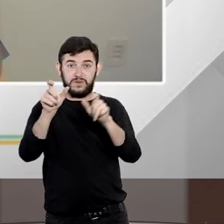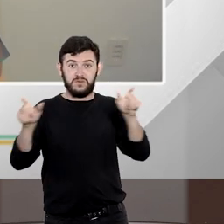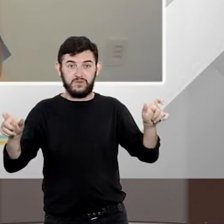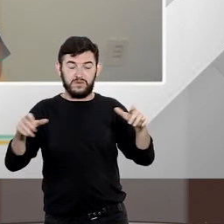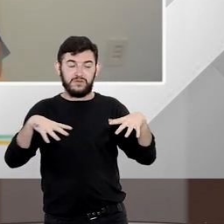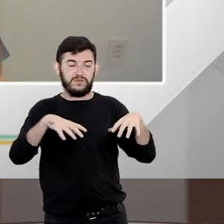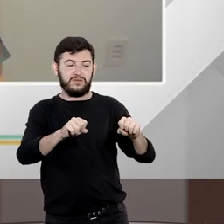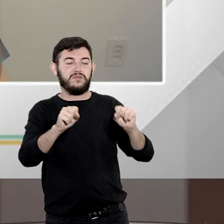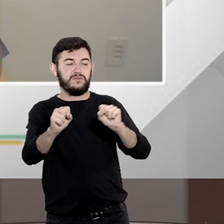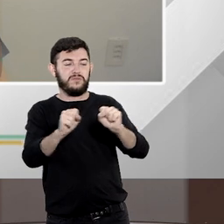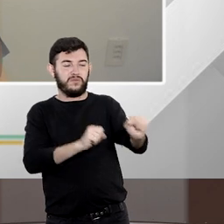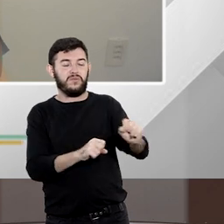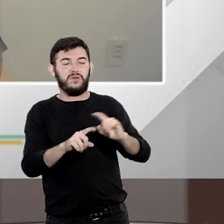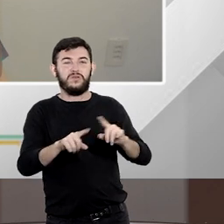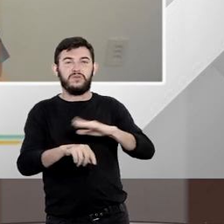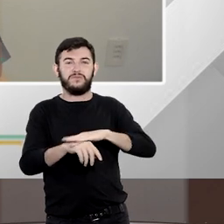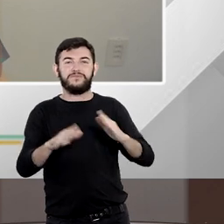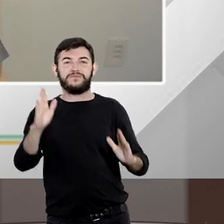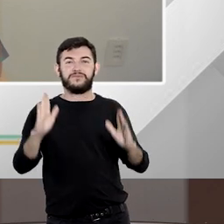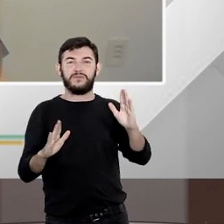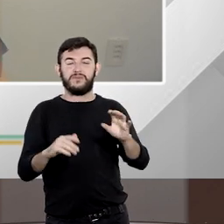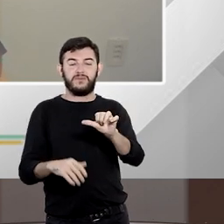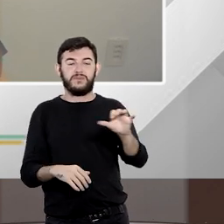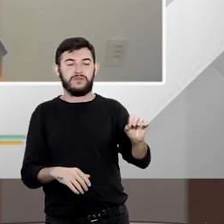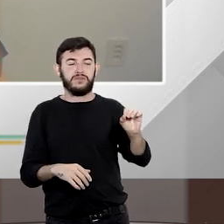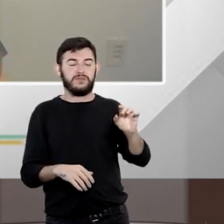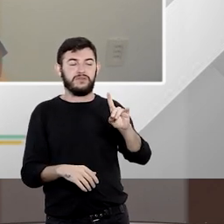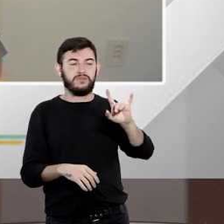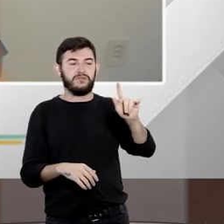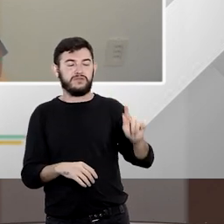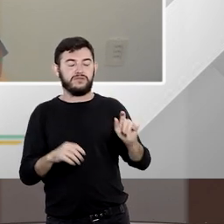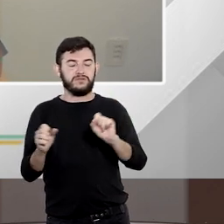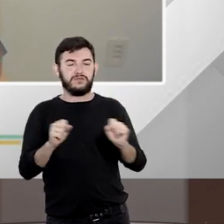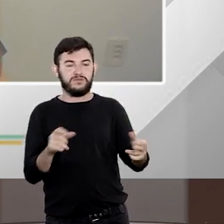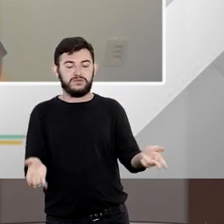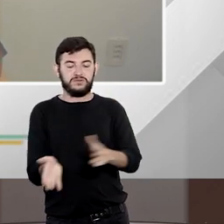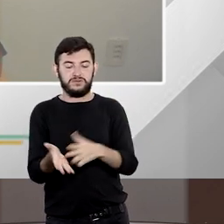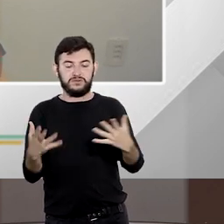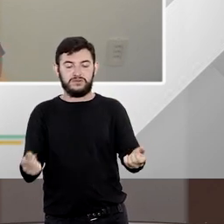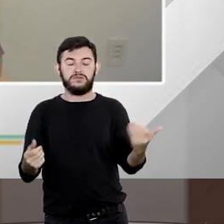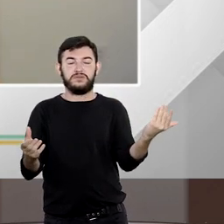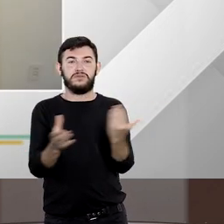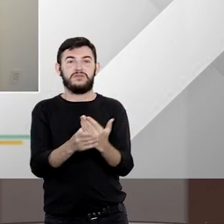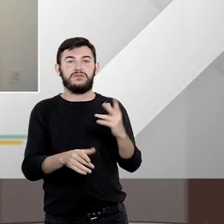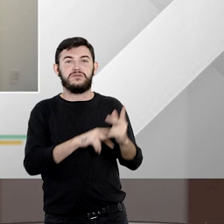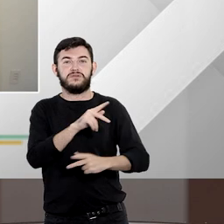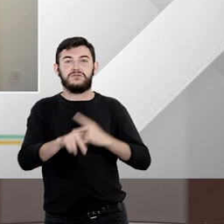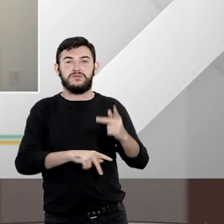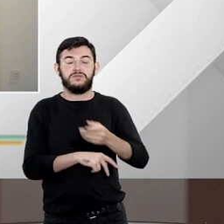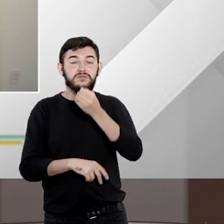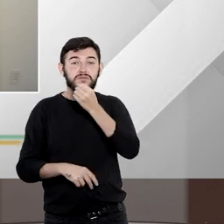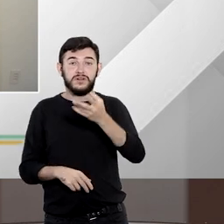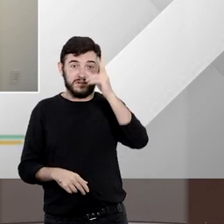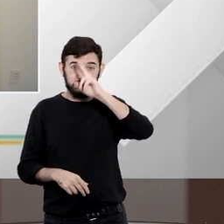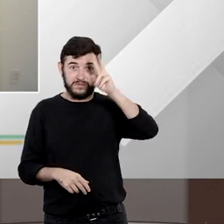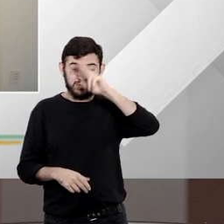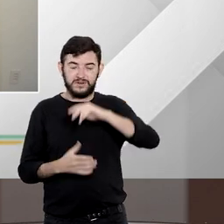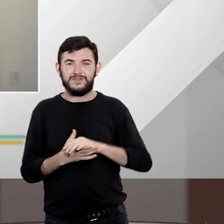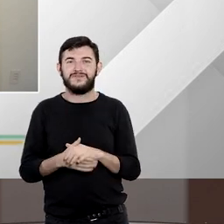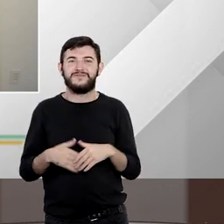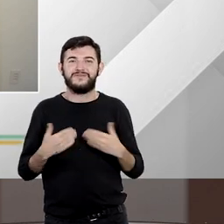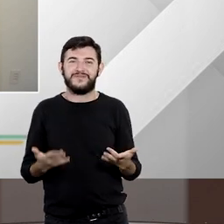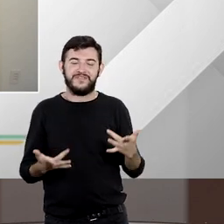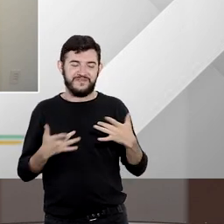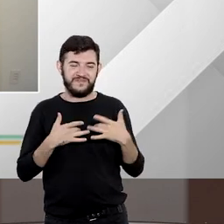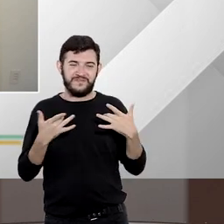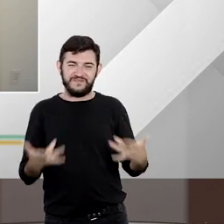90 dias pode também assumir o polo ativo da ação popular bem lembrado gente é uma